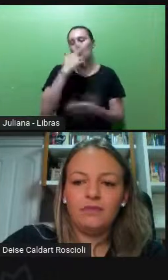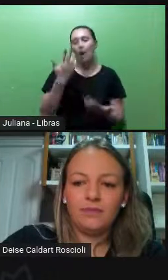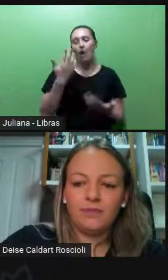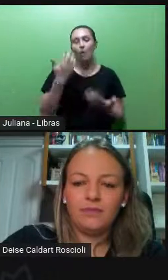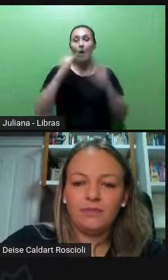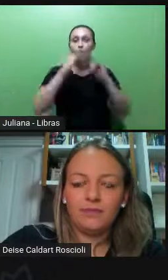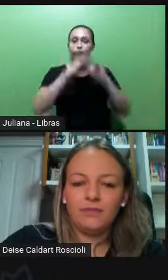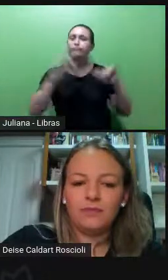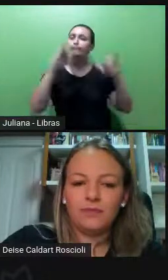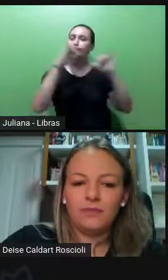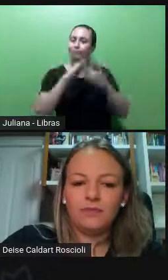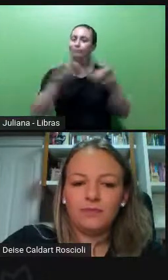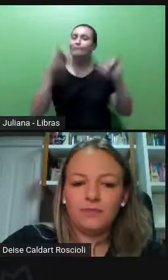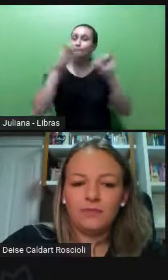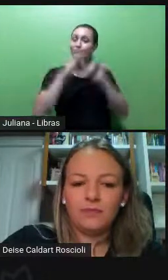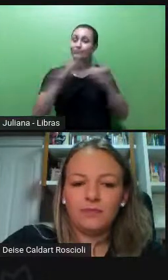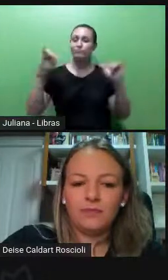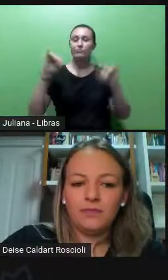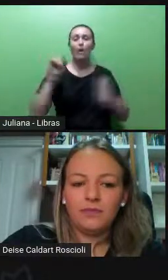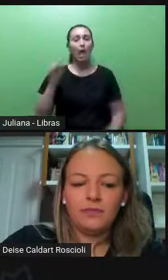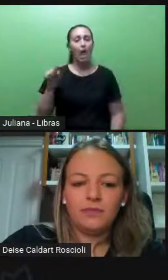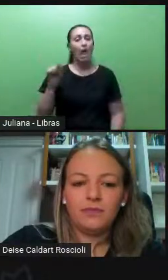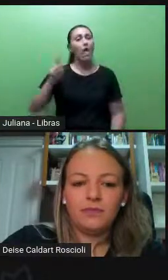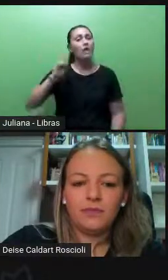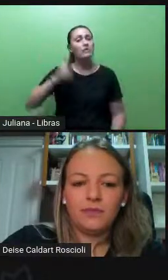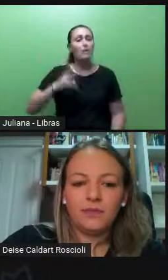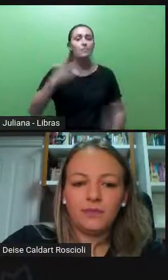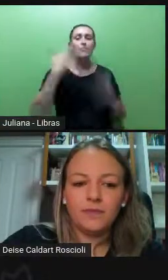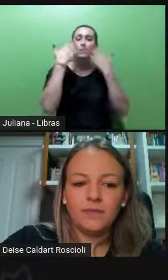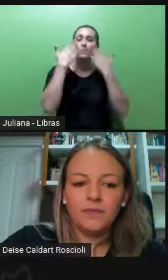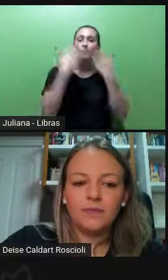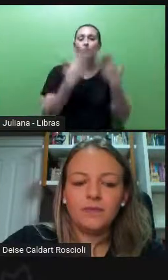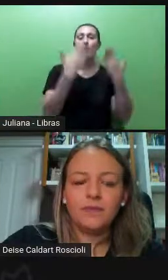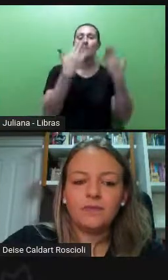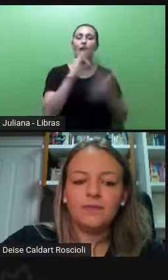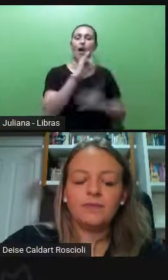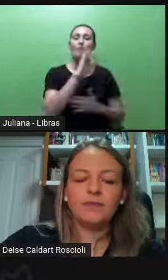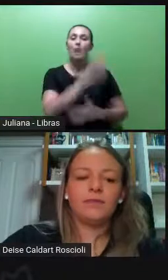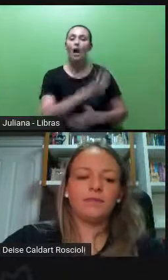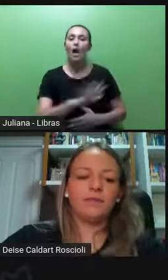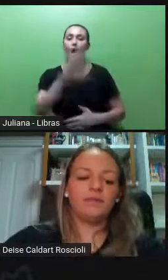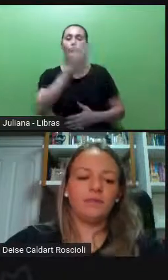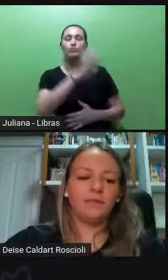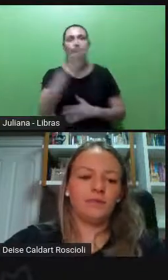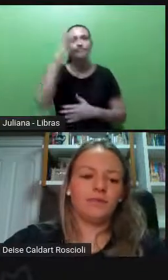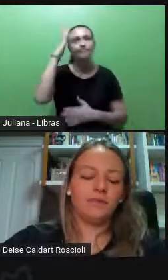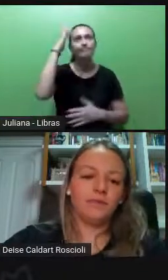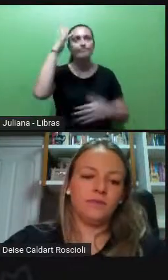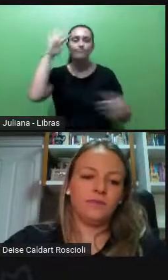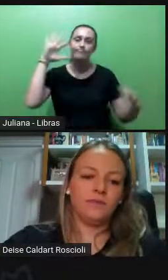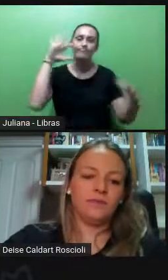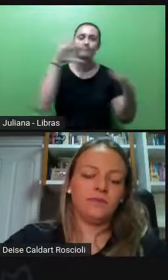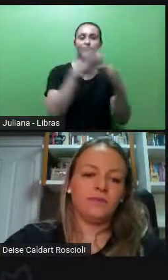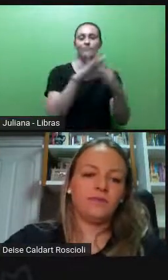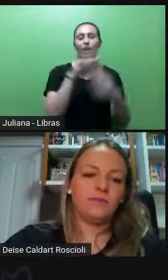nesse card, ela coloca, ela busca uma imagem. sempre essa empresa põe a imagem de um homem branco.